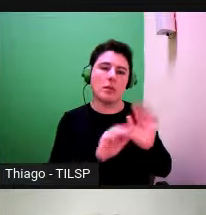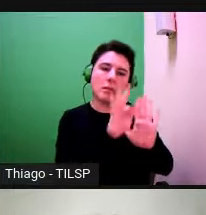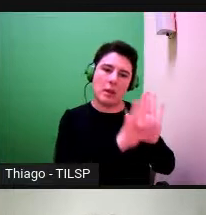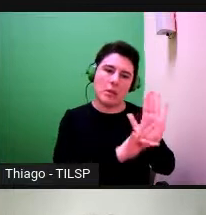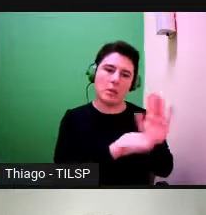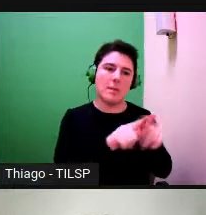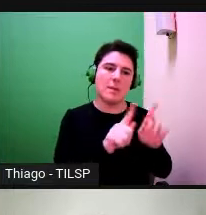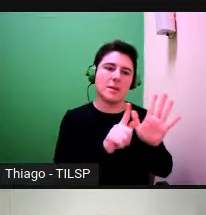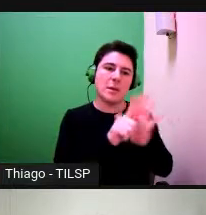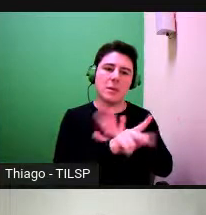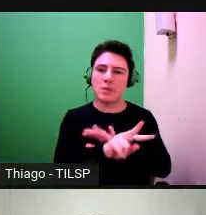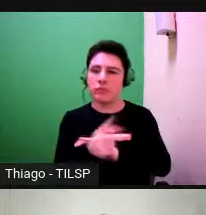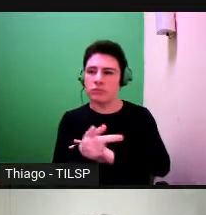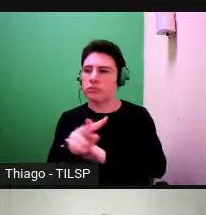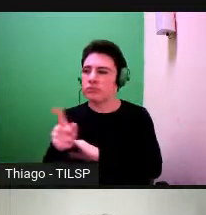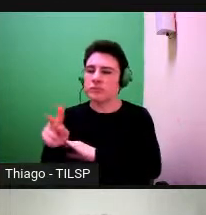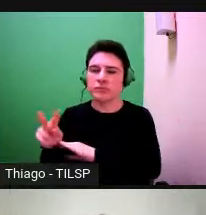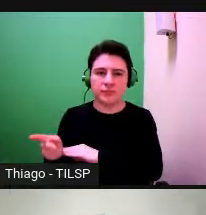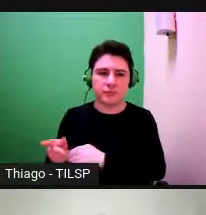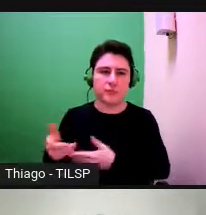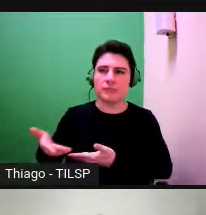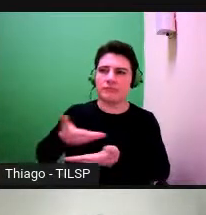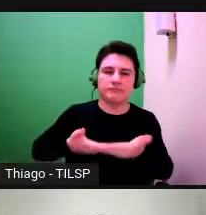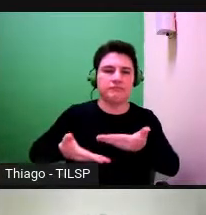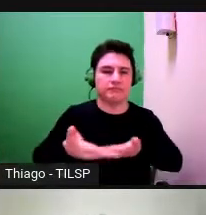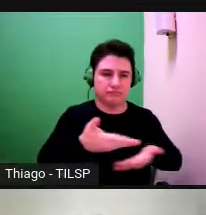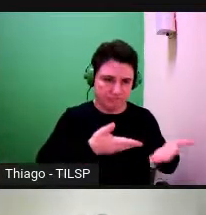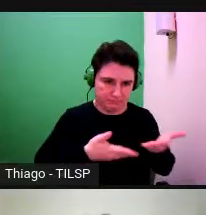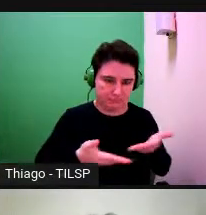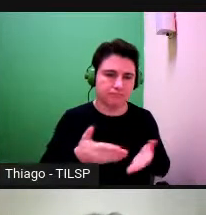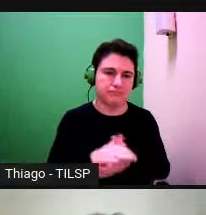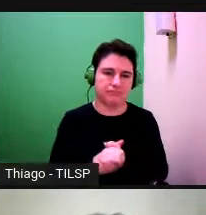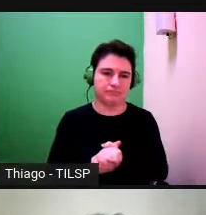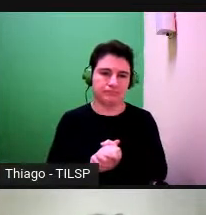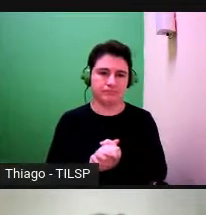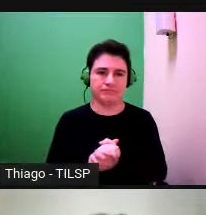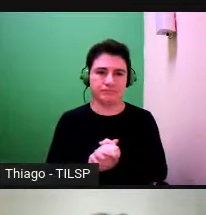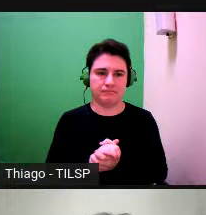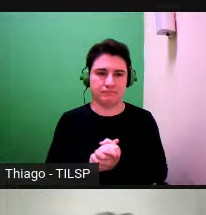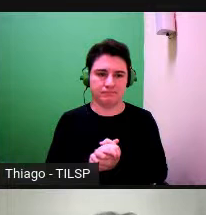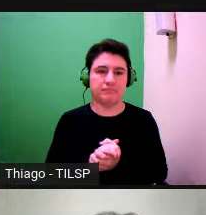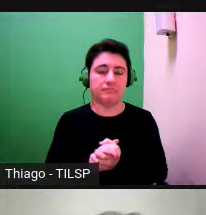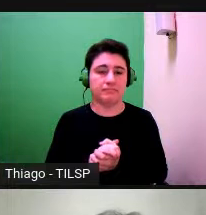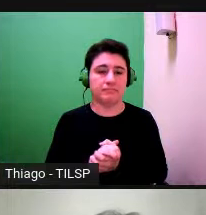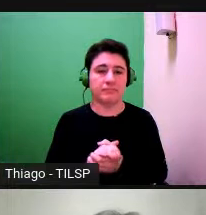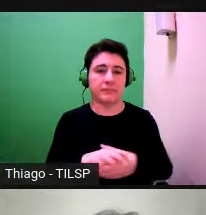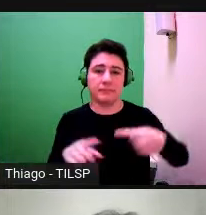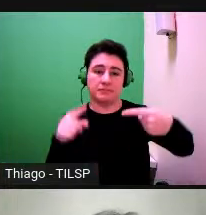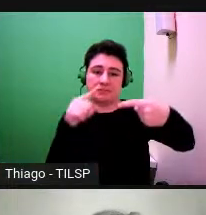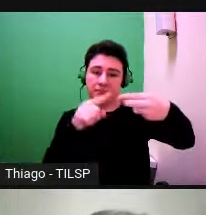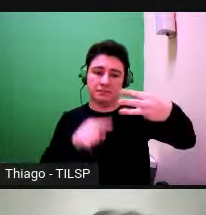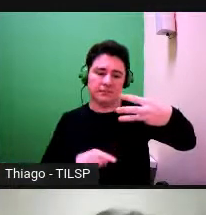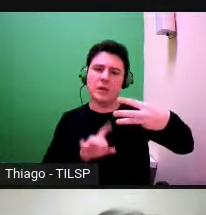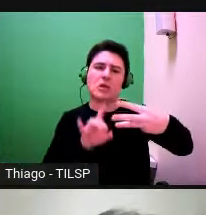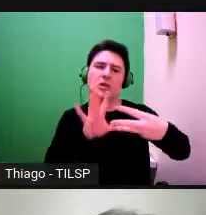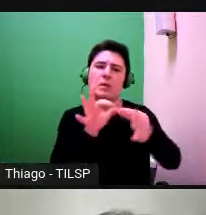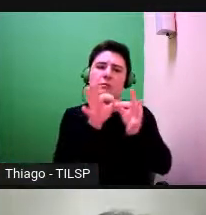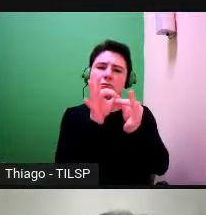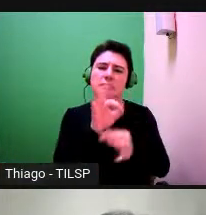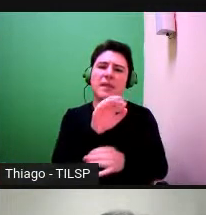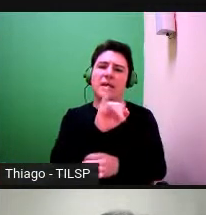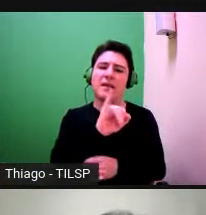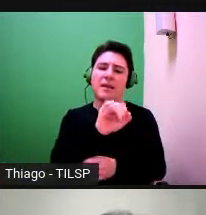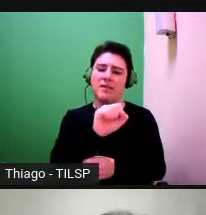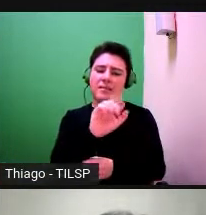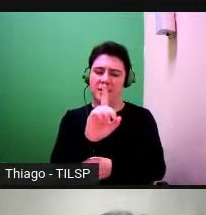textos e géneros de texto aos recursos linguísticos mobilizados. São alguns apontamentos muito breves do ISD, mas